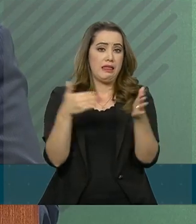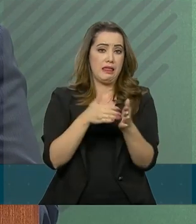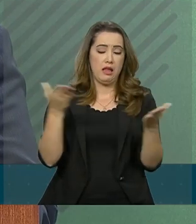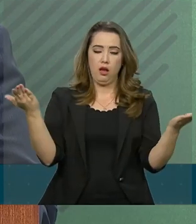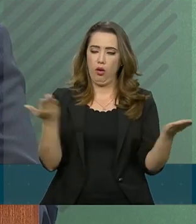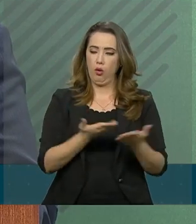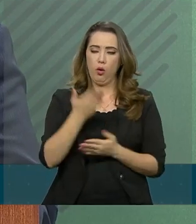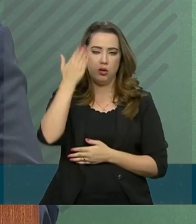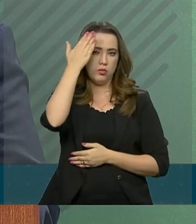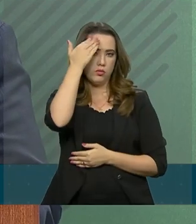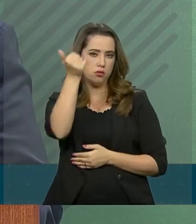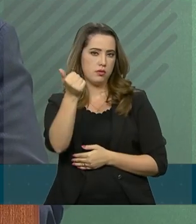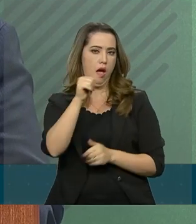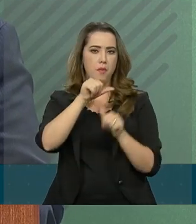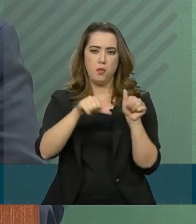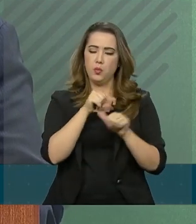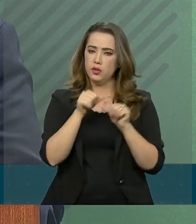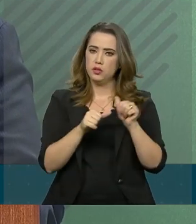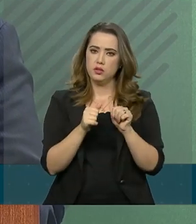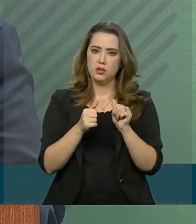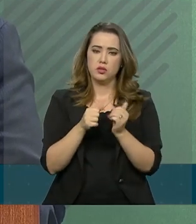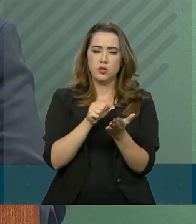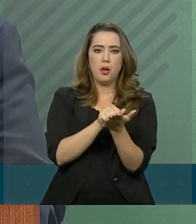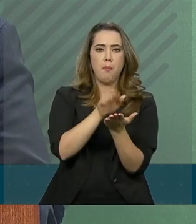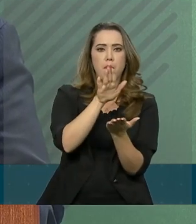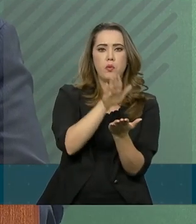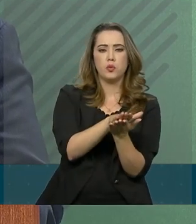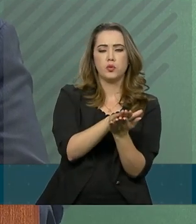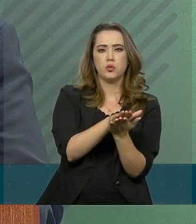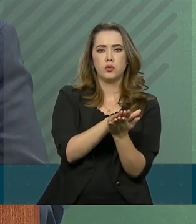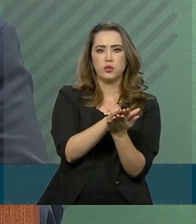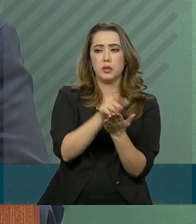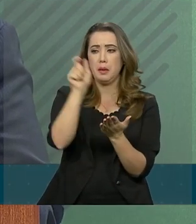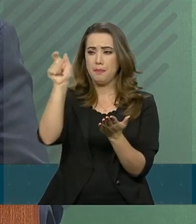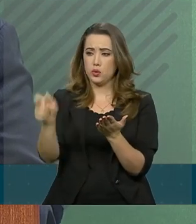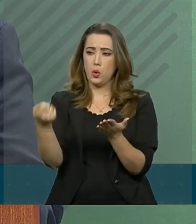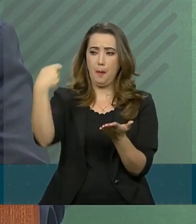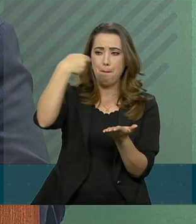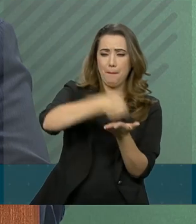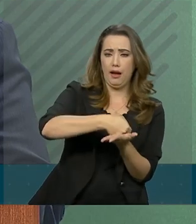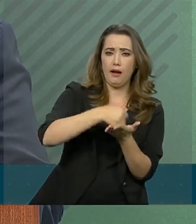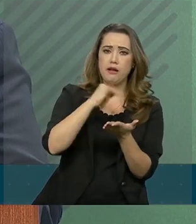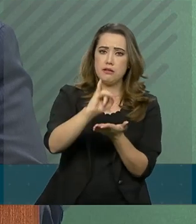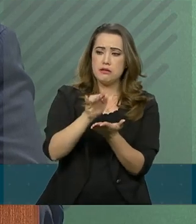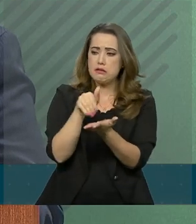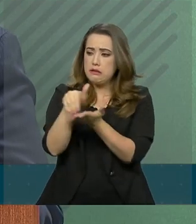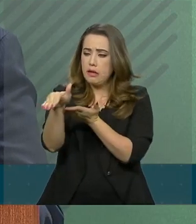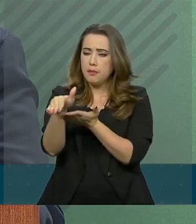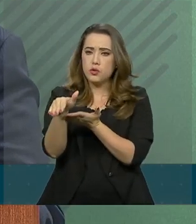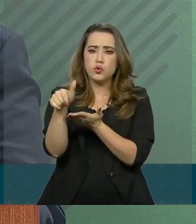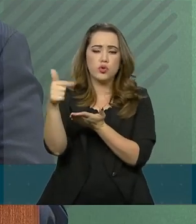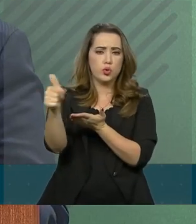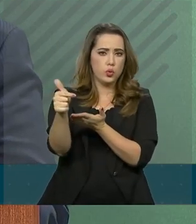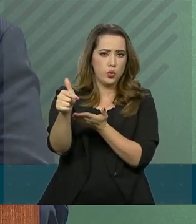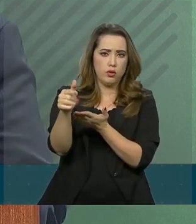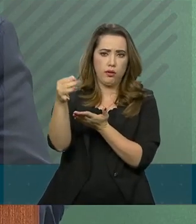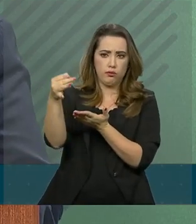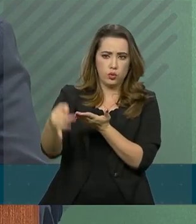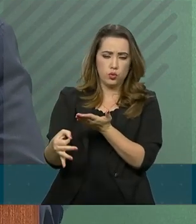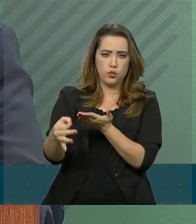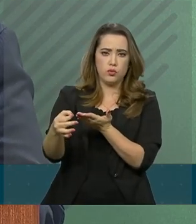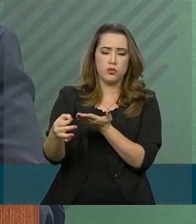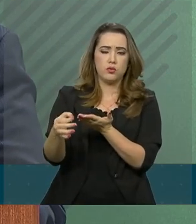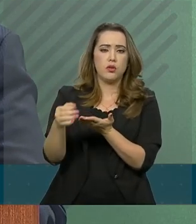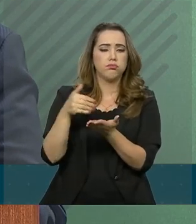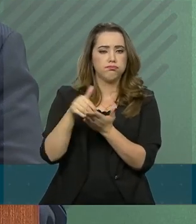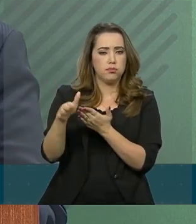vislumbra modificações na multa que o empregador paga em caso de demissão sem justa causa. No caso